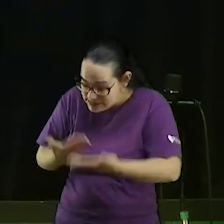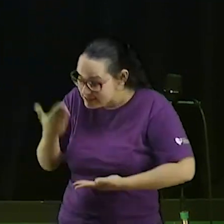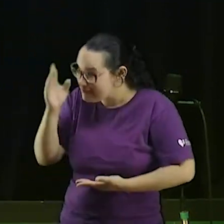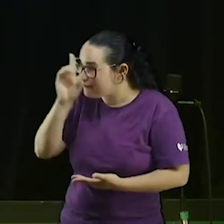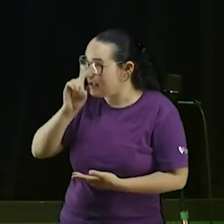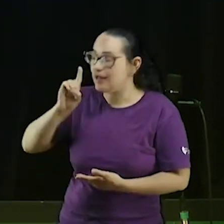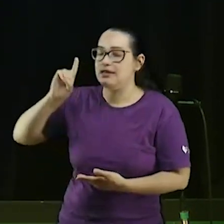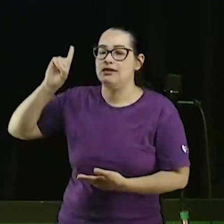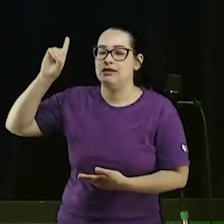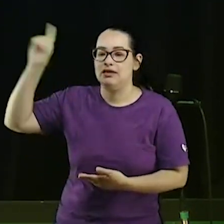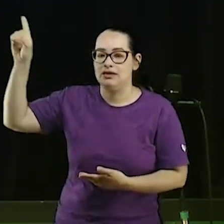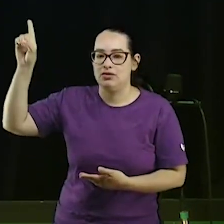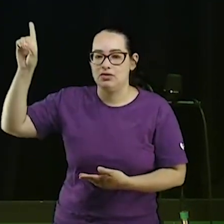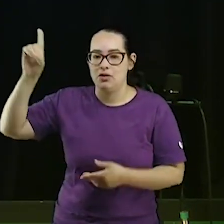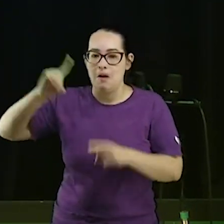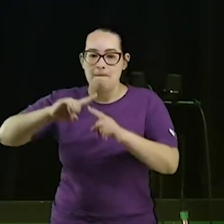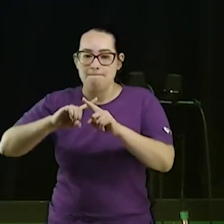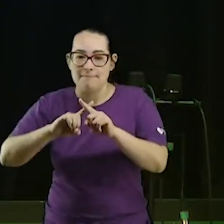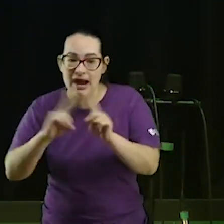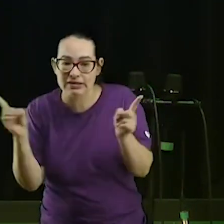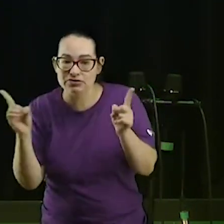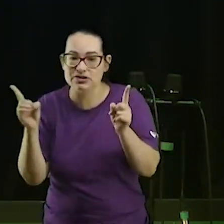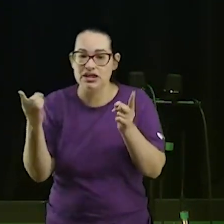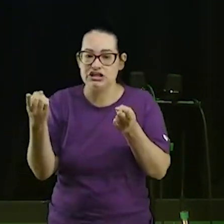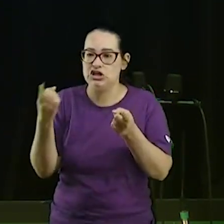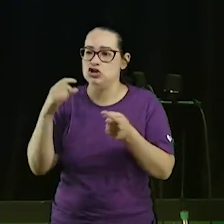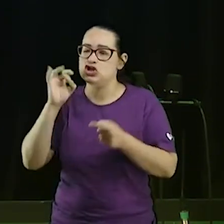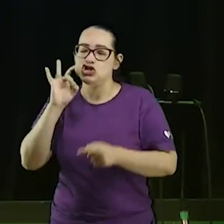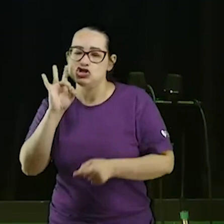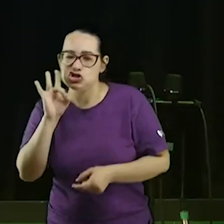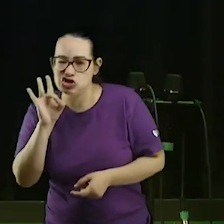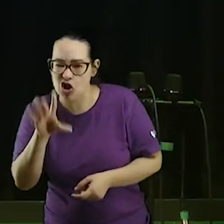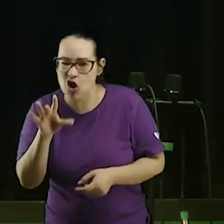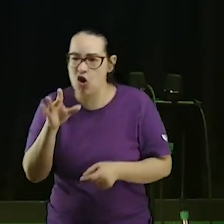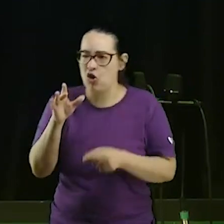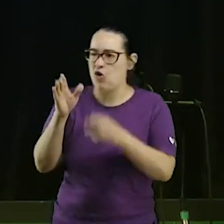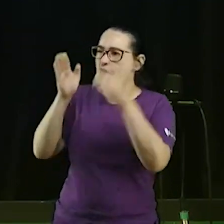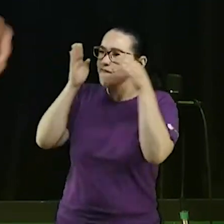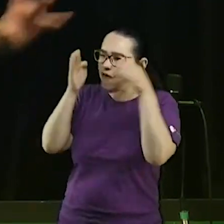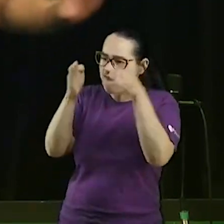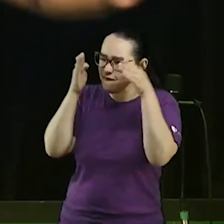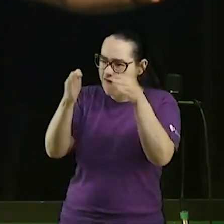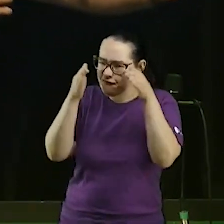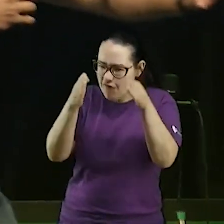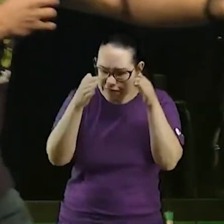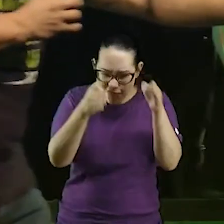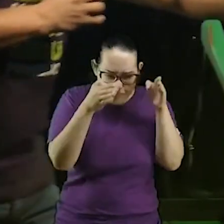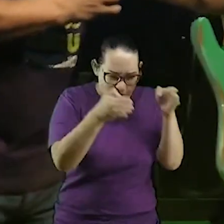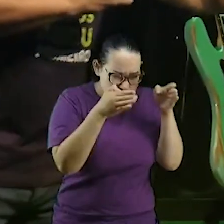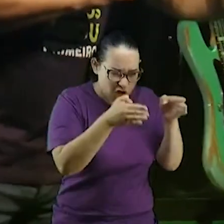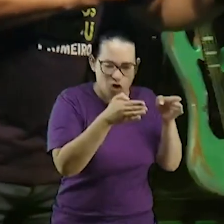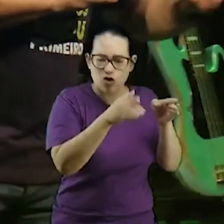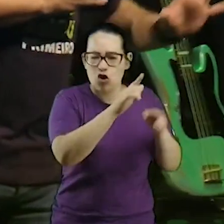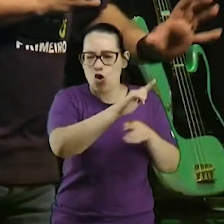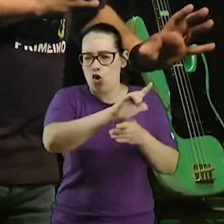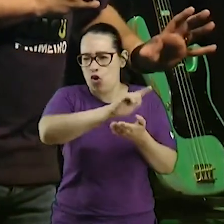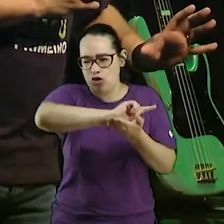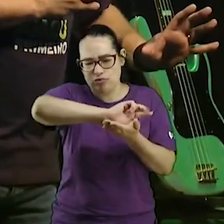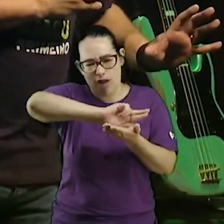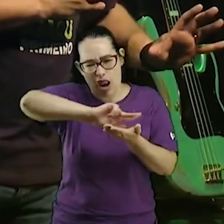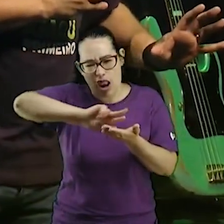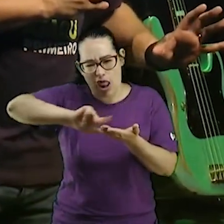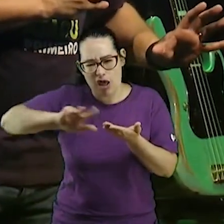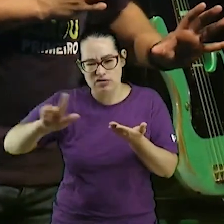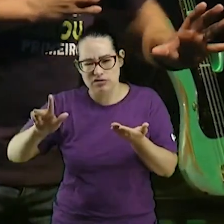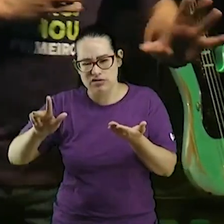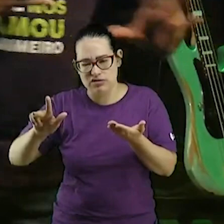mas não seja um fanático sirva a Deus mas não vai muito longe com isso